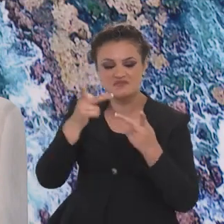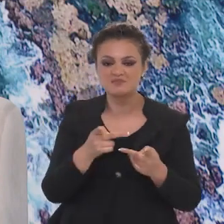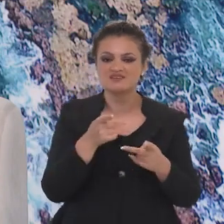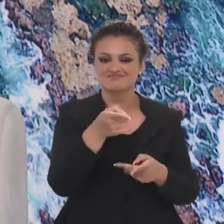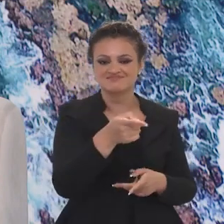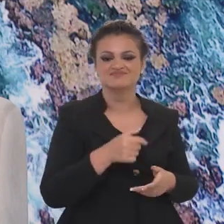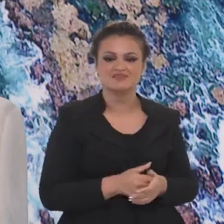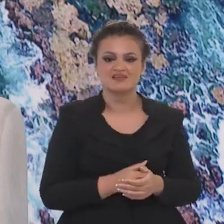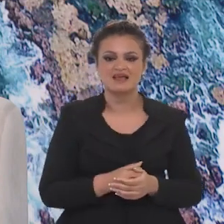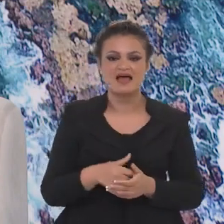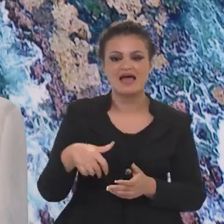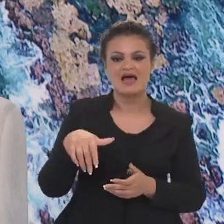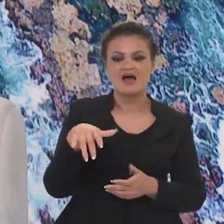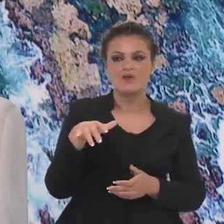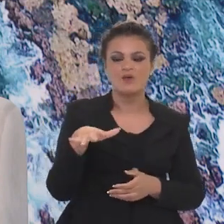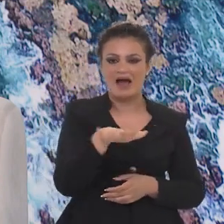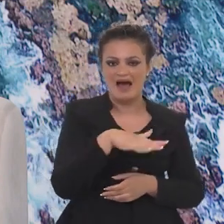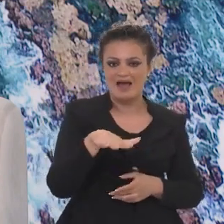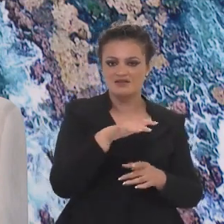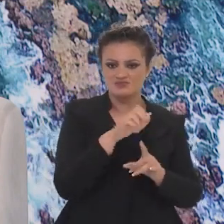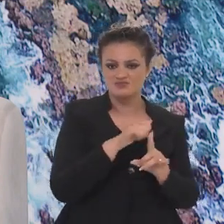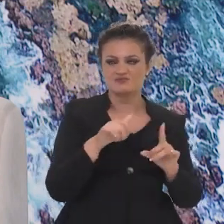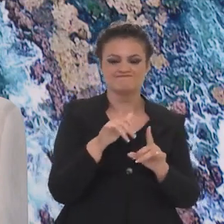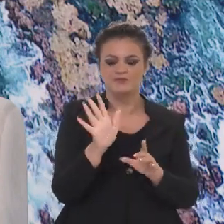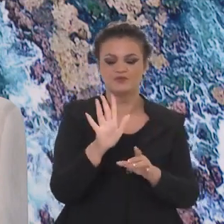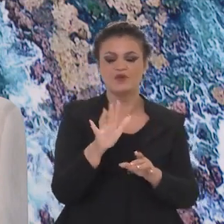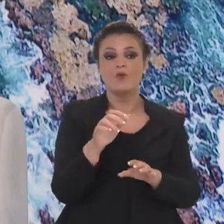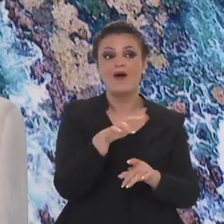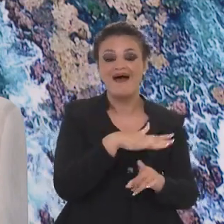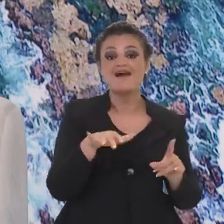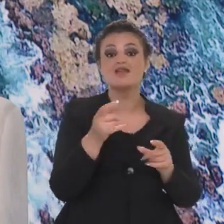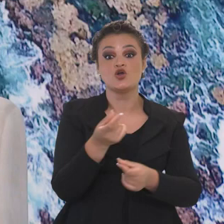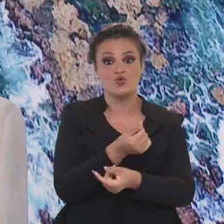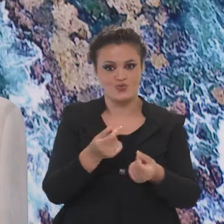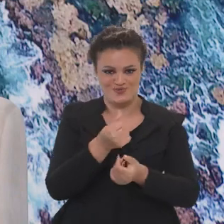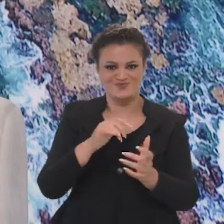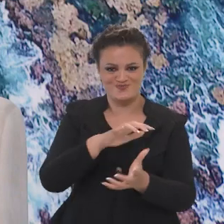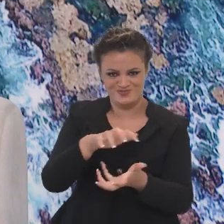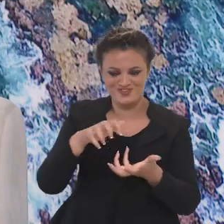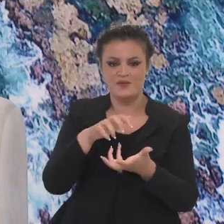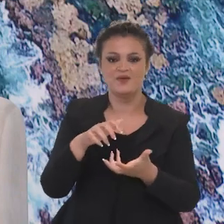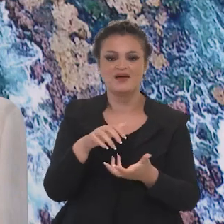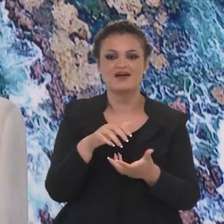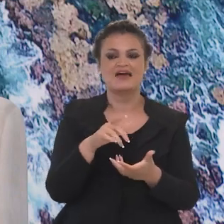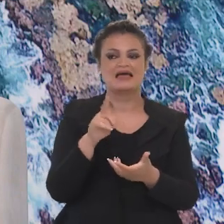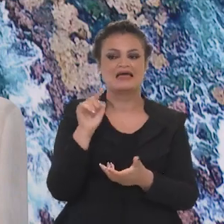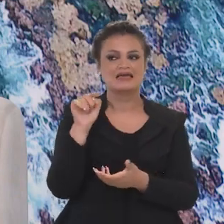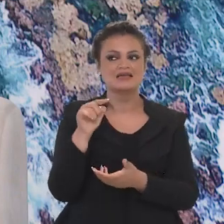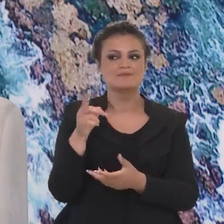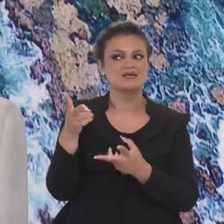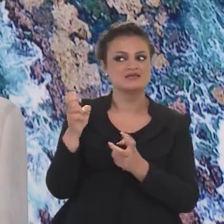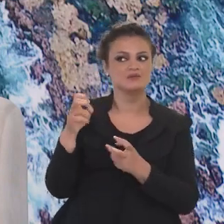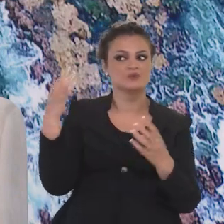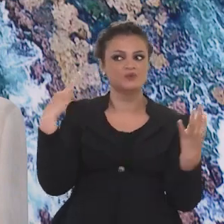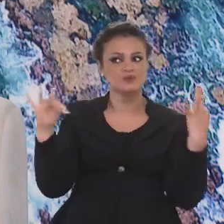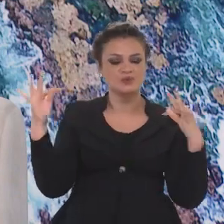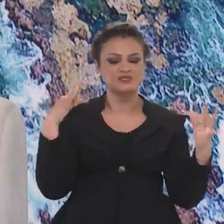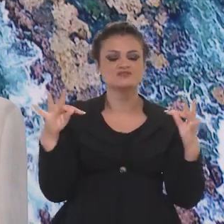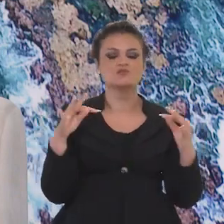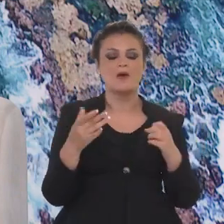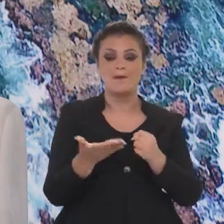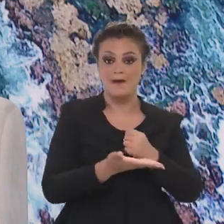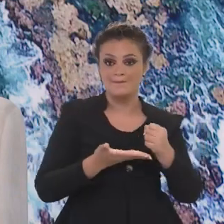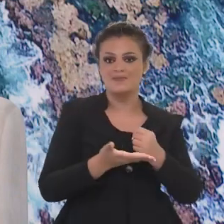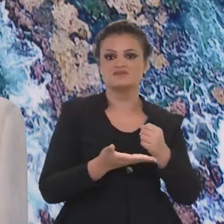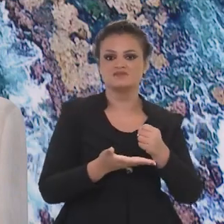o Fórum Social Mundial, ele tem um ranking do turismo. Fórum Social, perdão, o Fórum Econômico Mundial, o Fórum Econômico Mundial, ele entende o